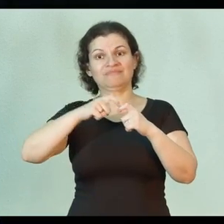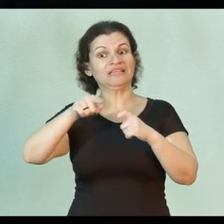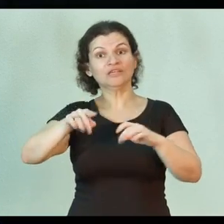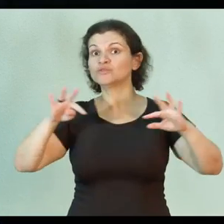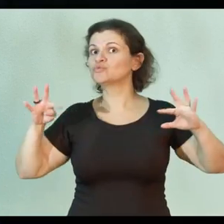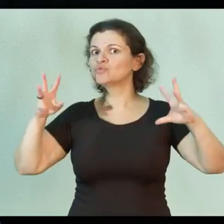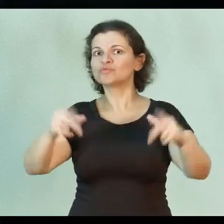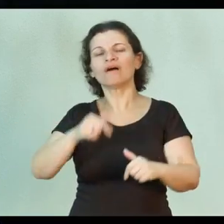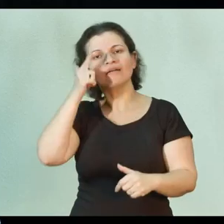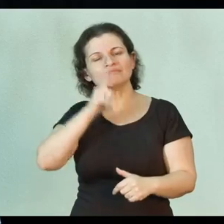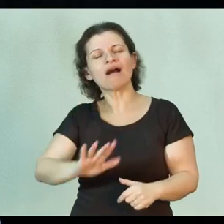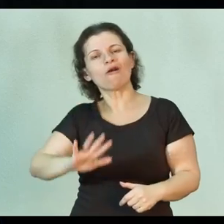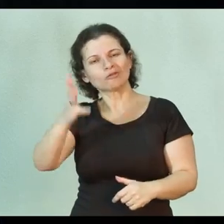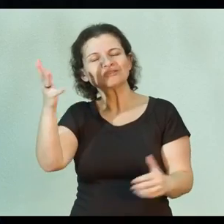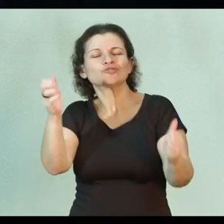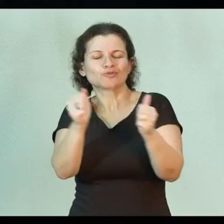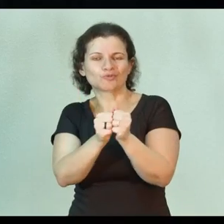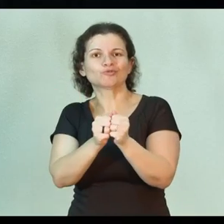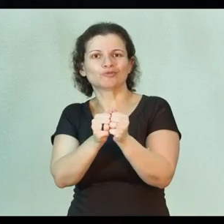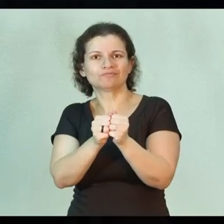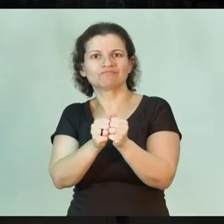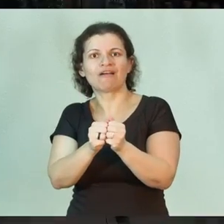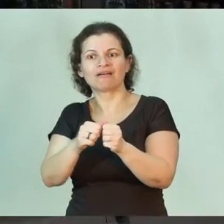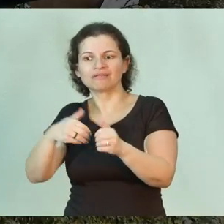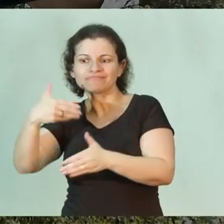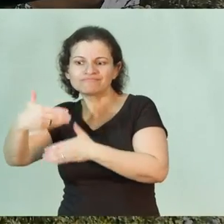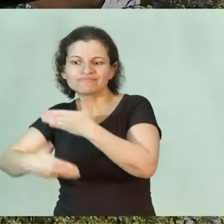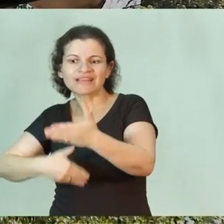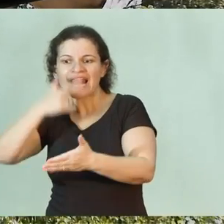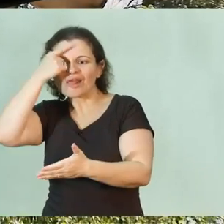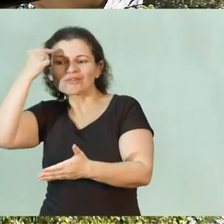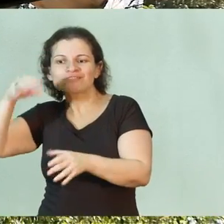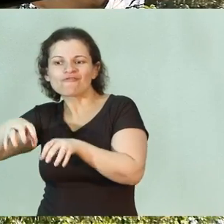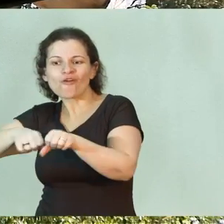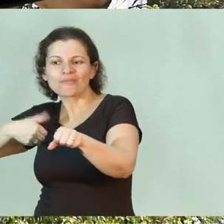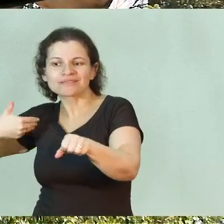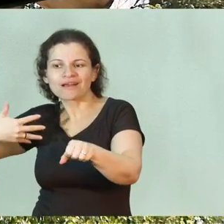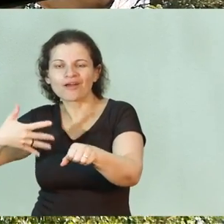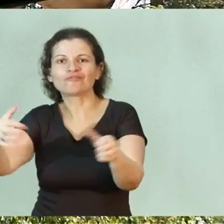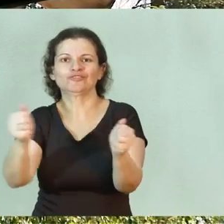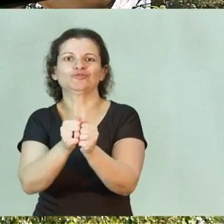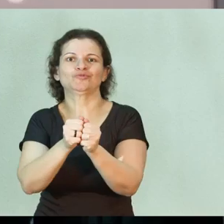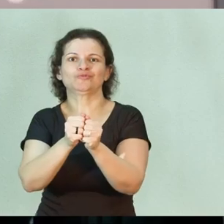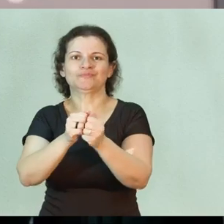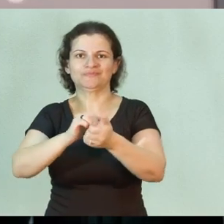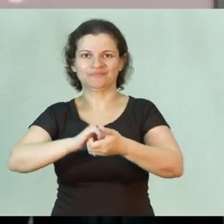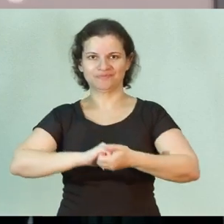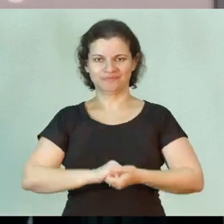e isso tudo vai acontecendo em paralelo à formação, à graduação do aluno.